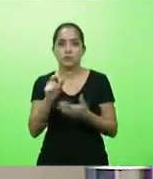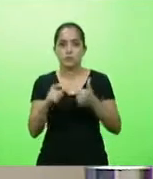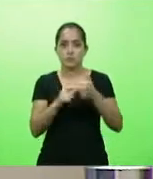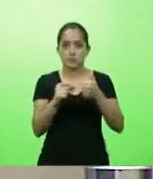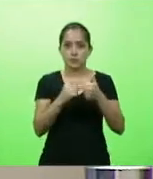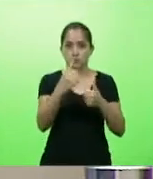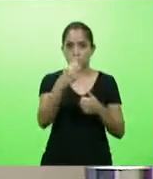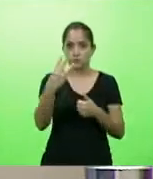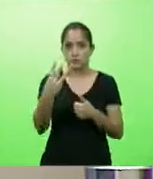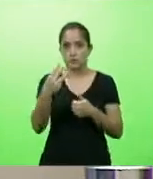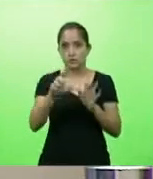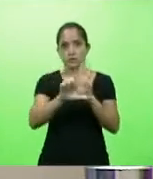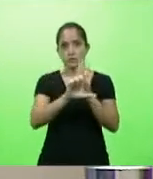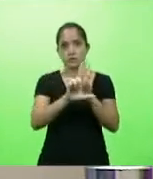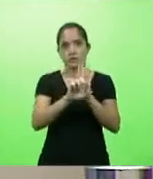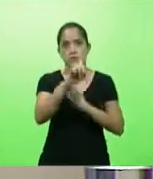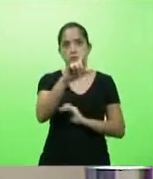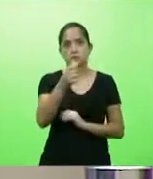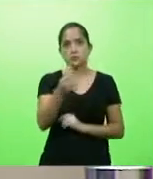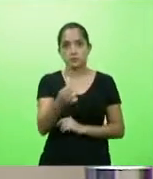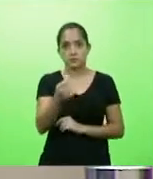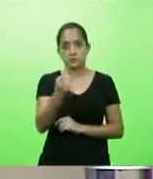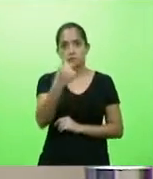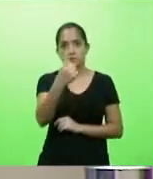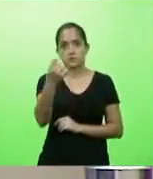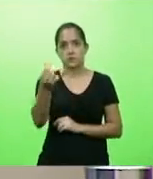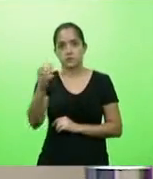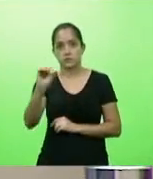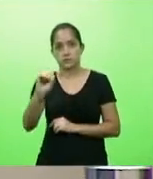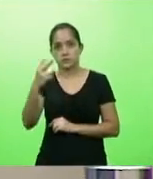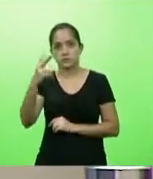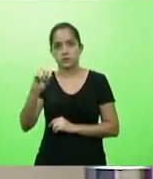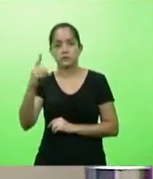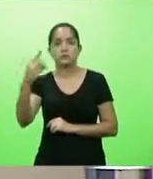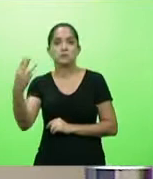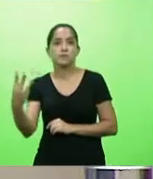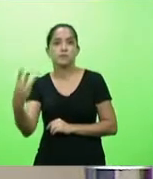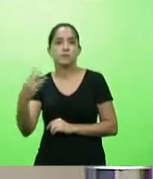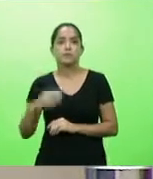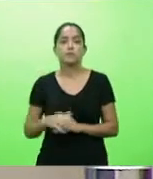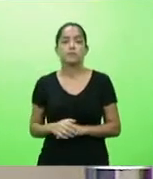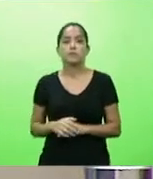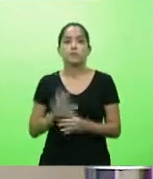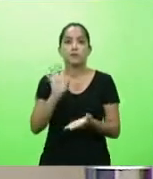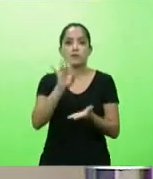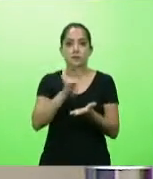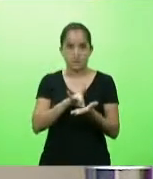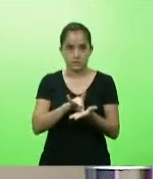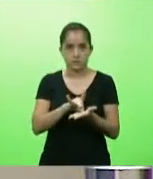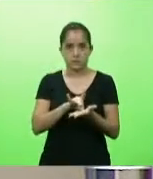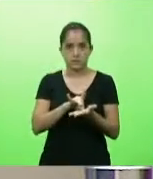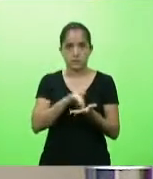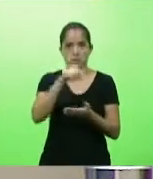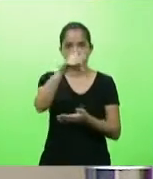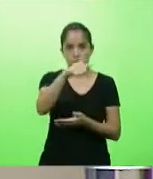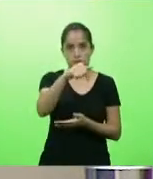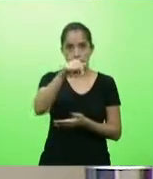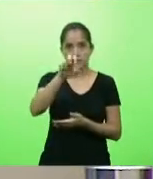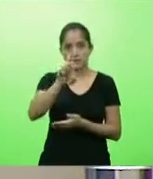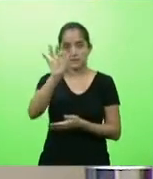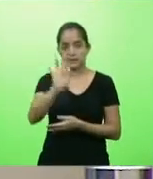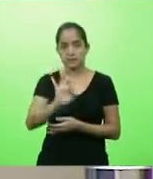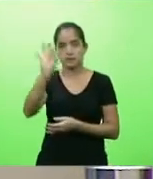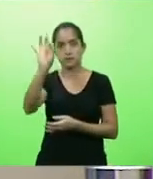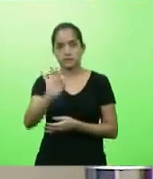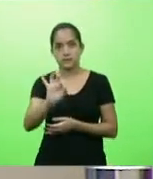13 da Lei nº 16.160, de 2013, fica fixado em 75% dos